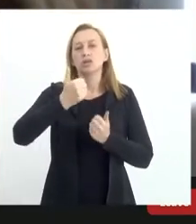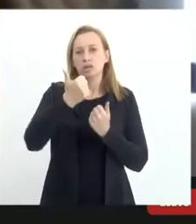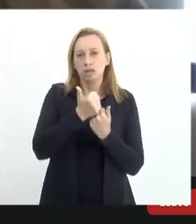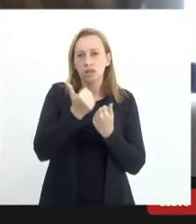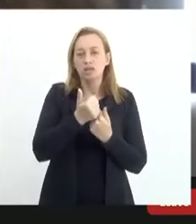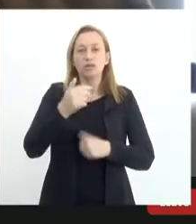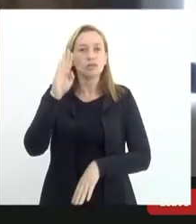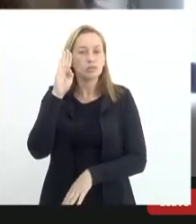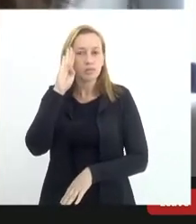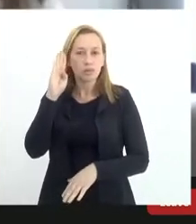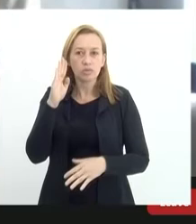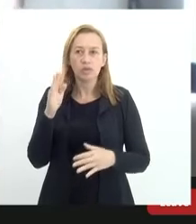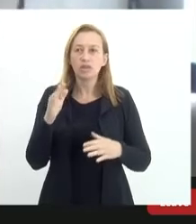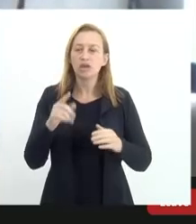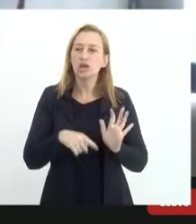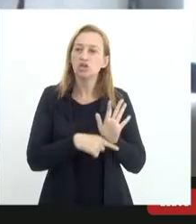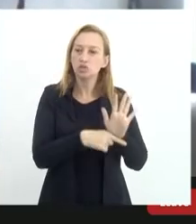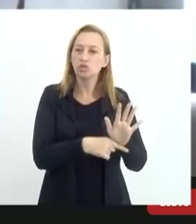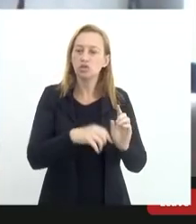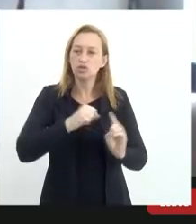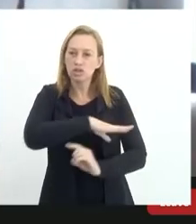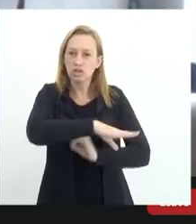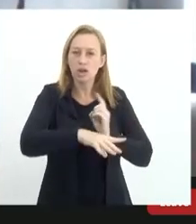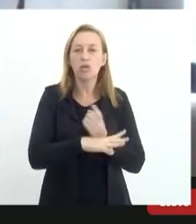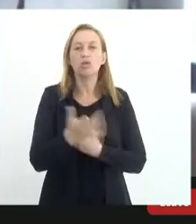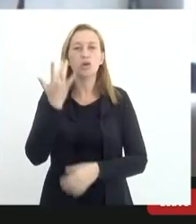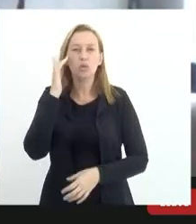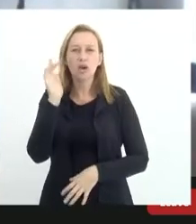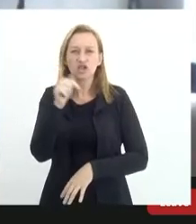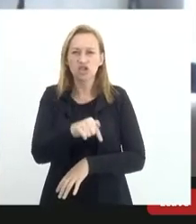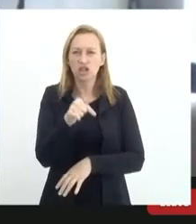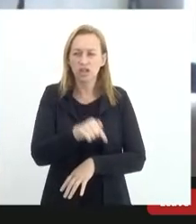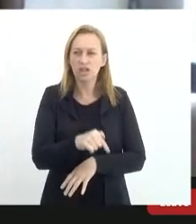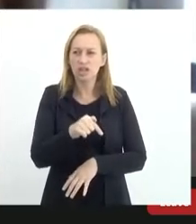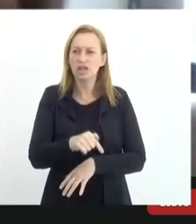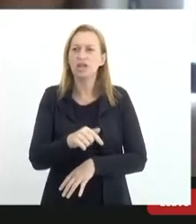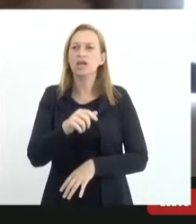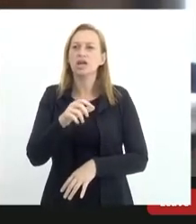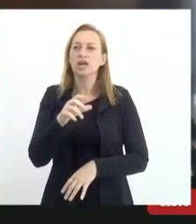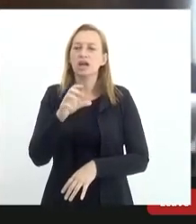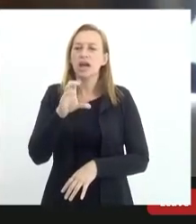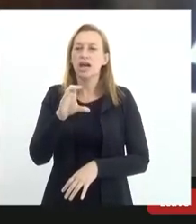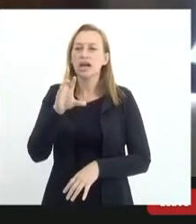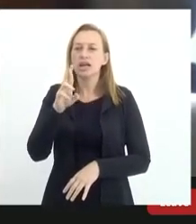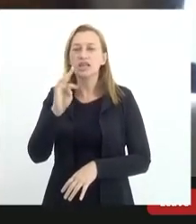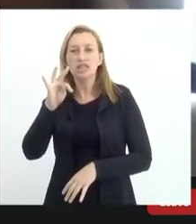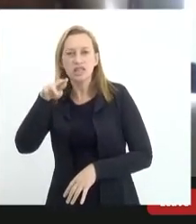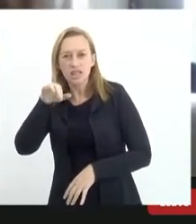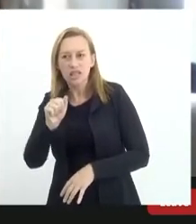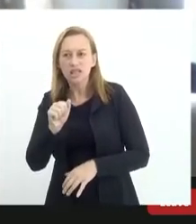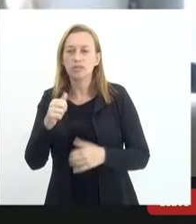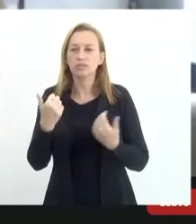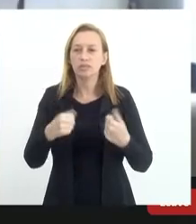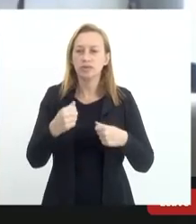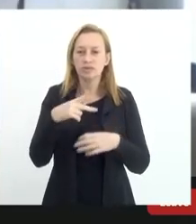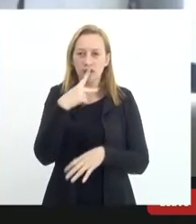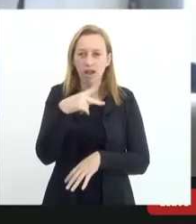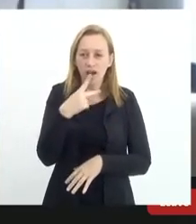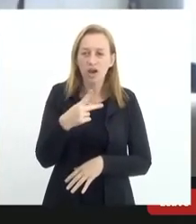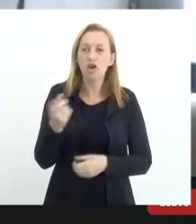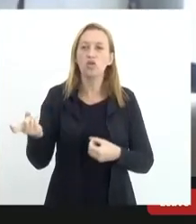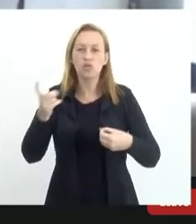assistência social, que eu acho que aqui a Cristina deve falar que, por exemplo, eu